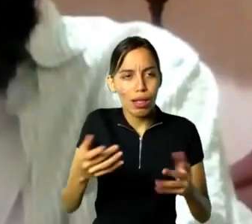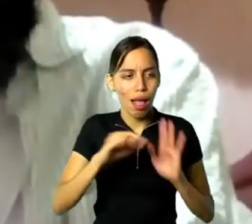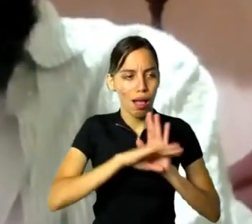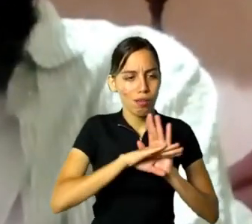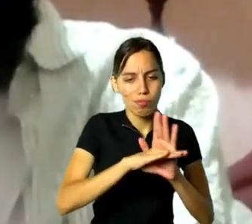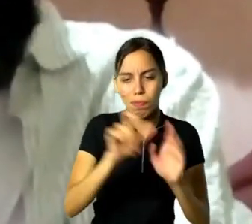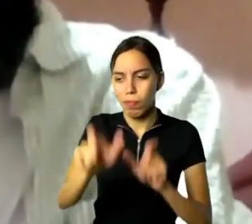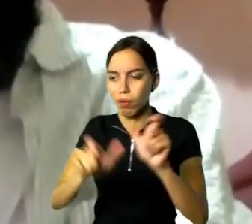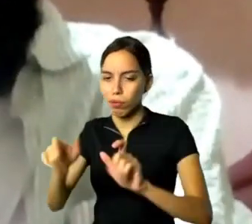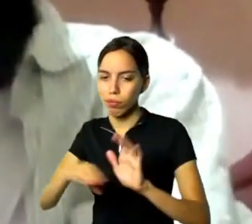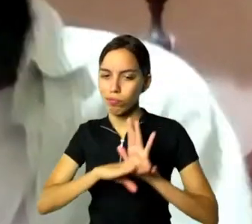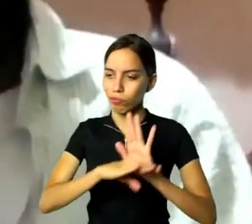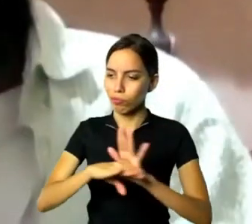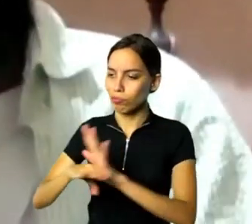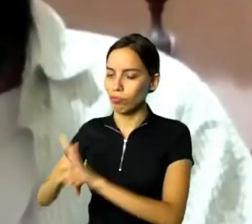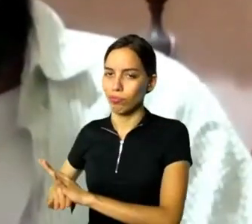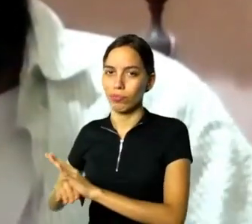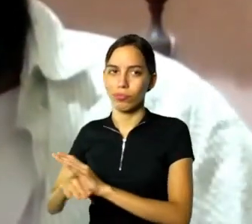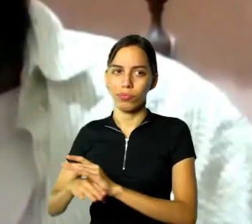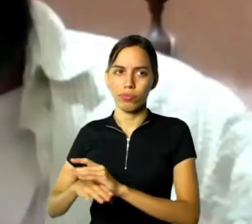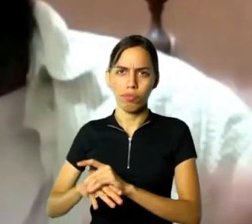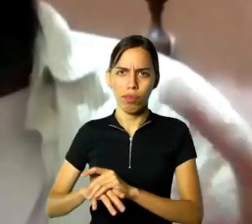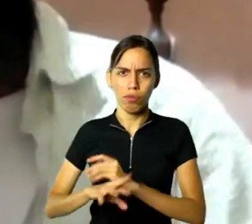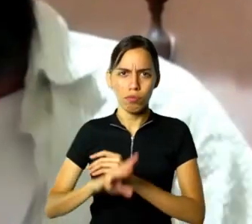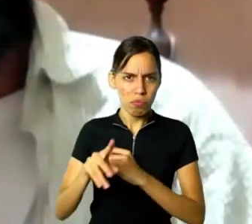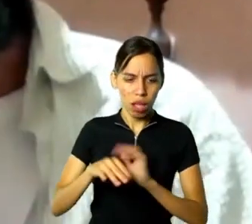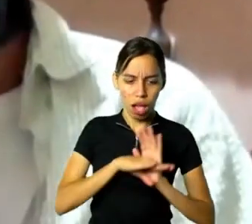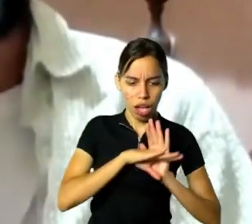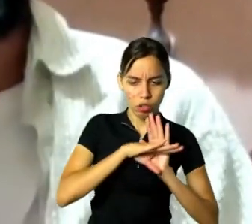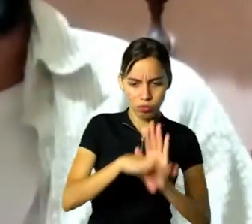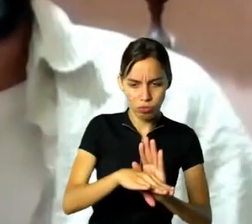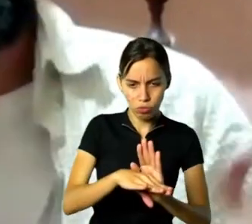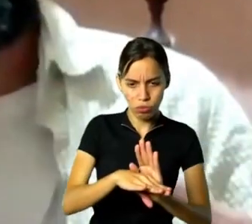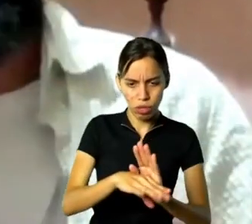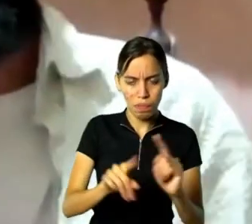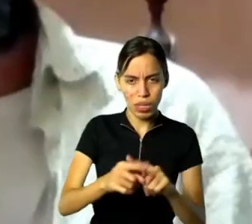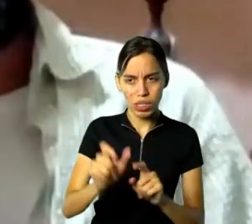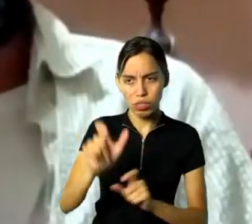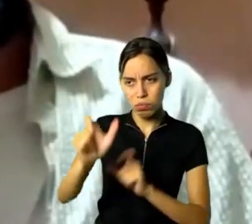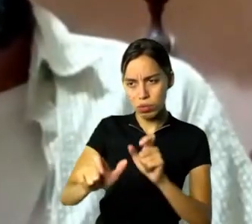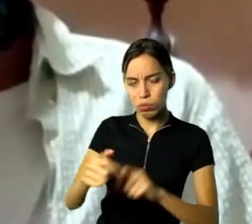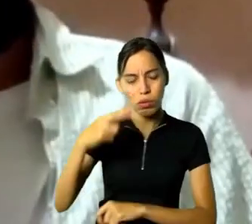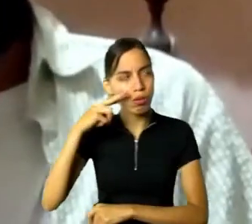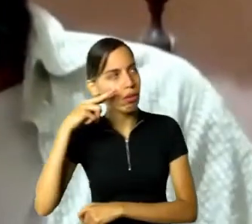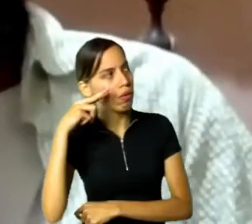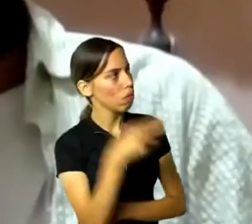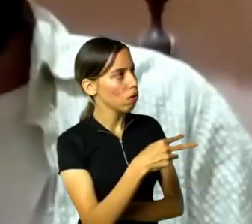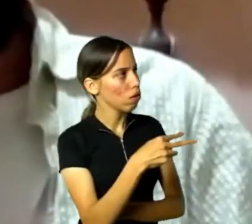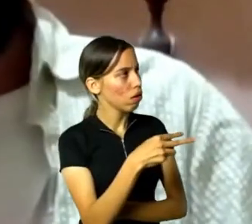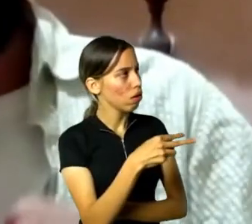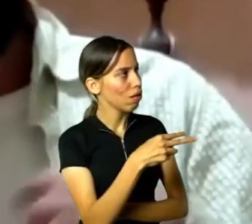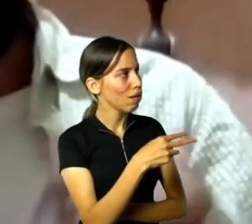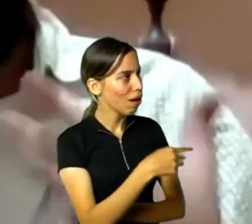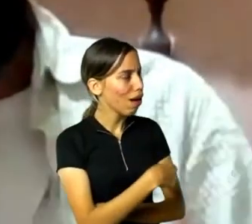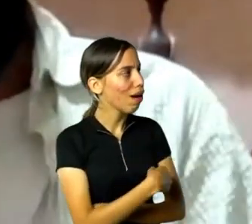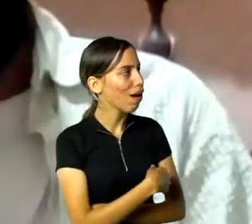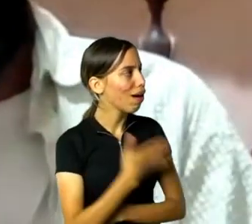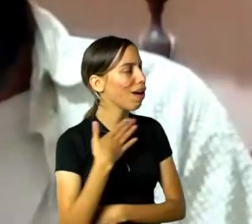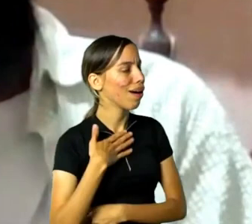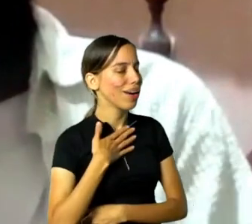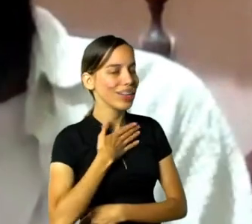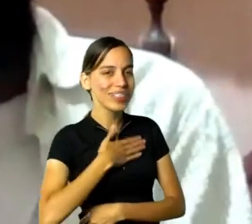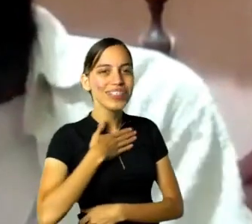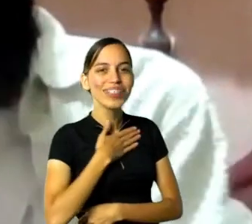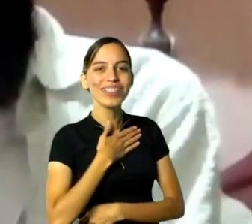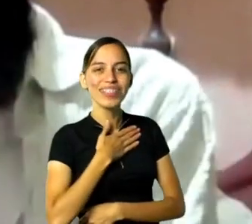ajudou, não no sentido de ajuda, assim, inspirou muitas pessoas, muitos alunos, inclusive gente de estilos